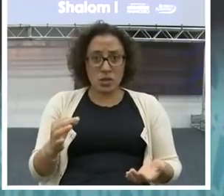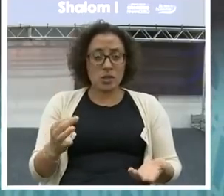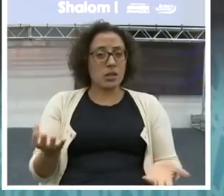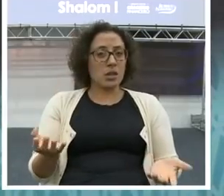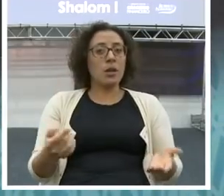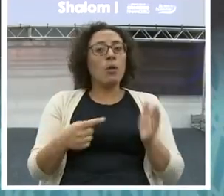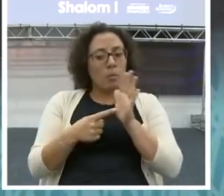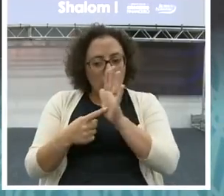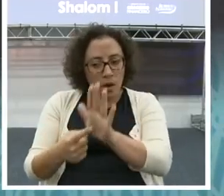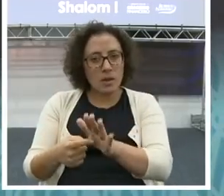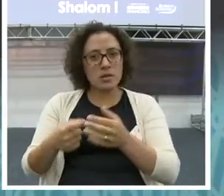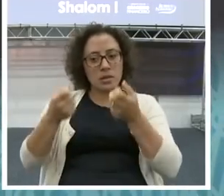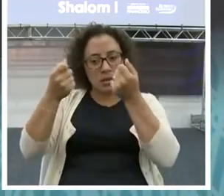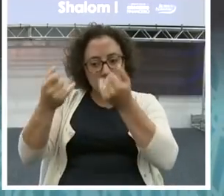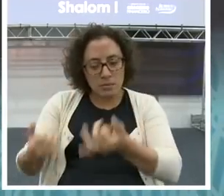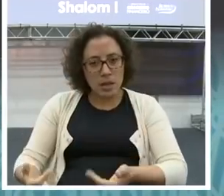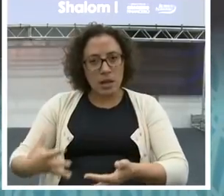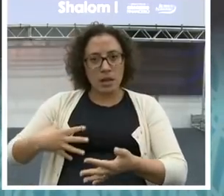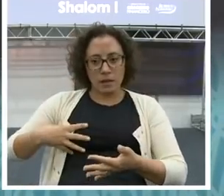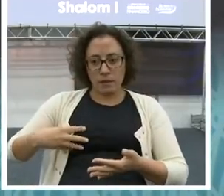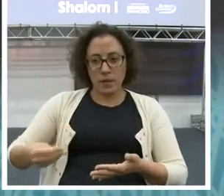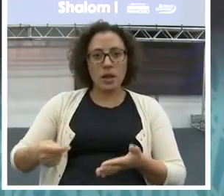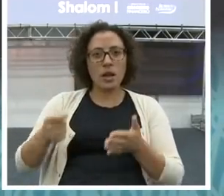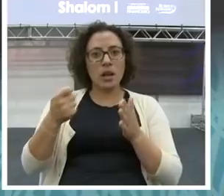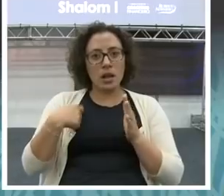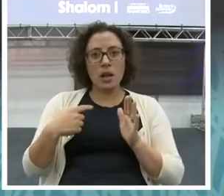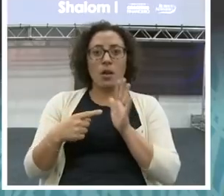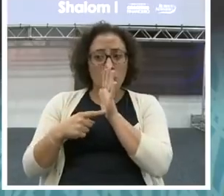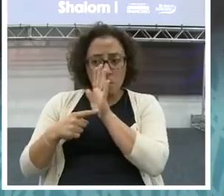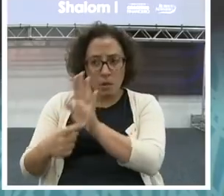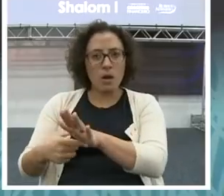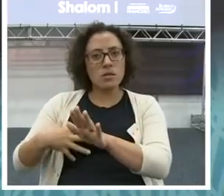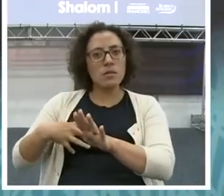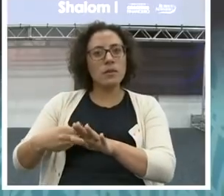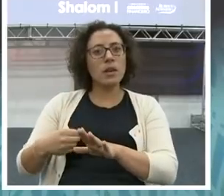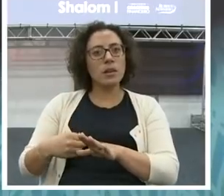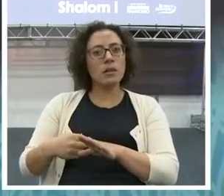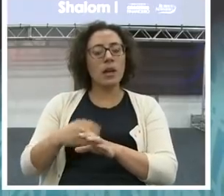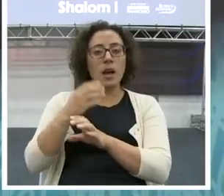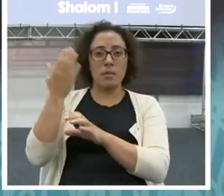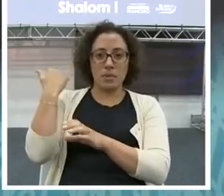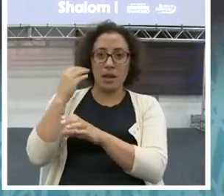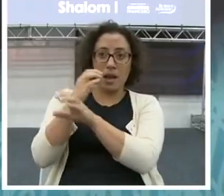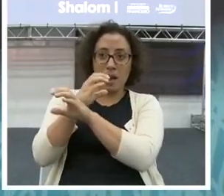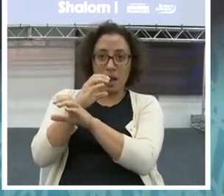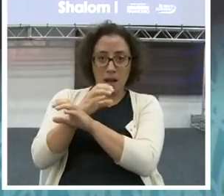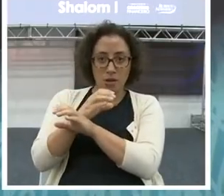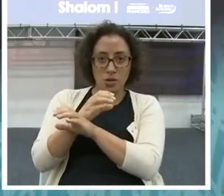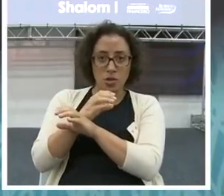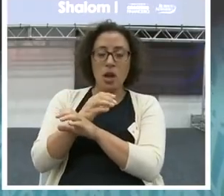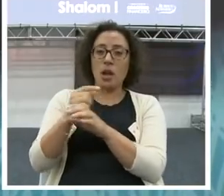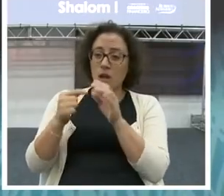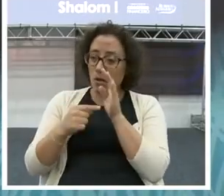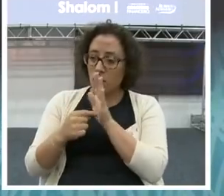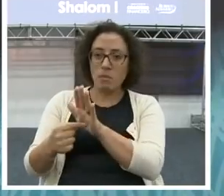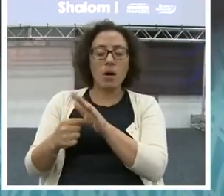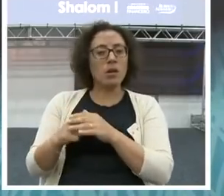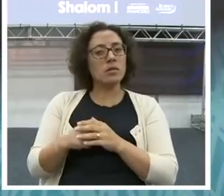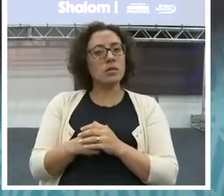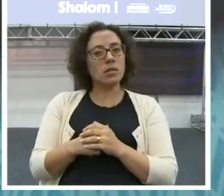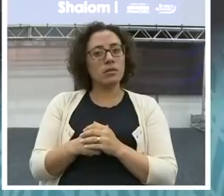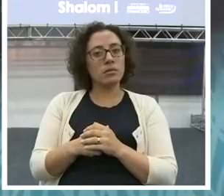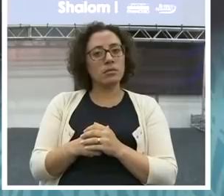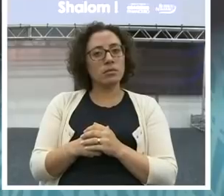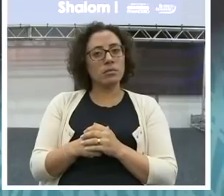Cara, mostra. Minha conta na caderneta da caixa, foi de 1979. Eu tinha nove aninhos. Tem umas cinco